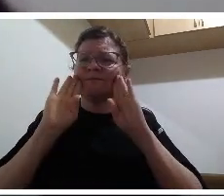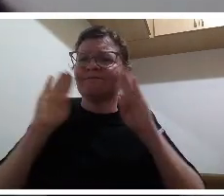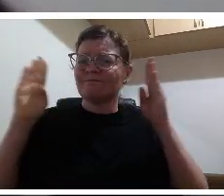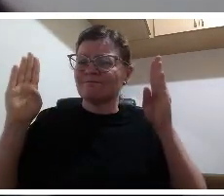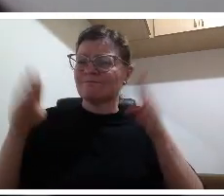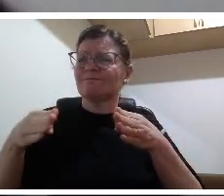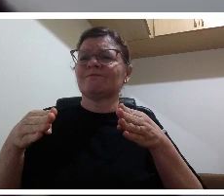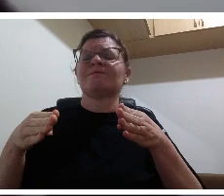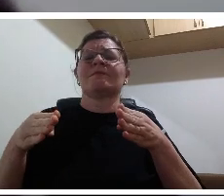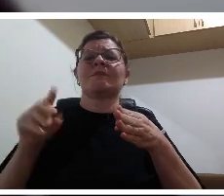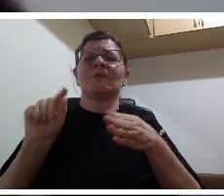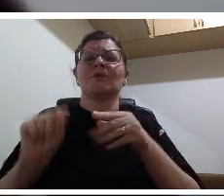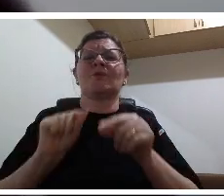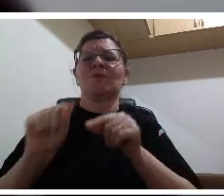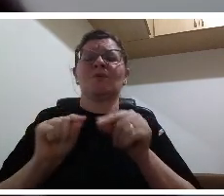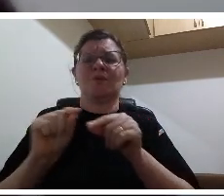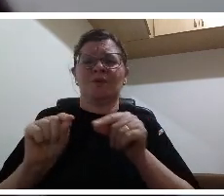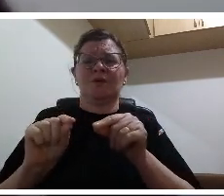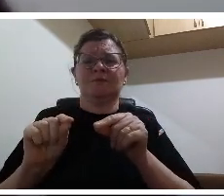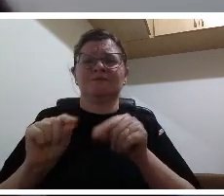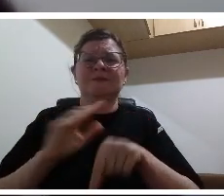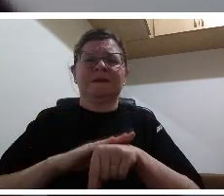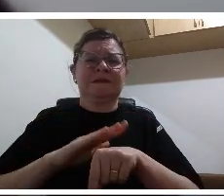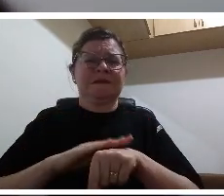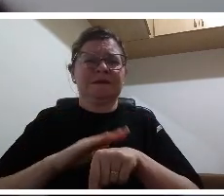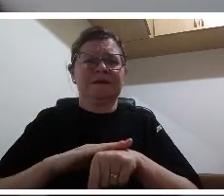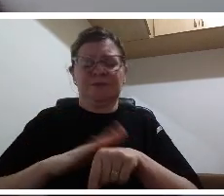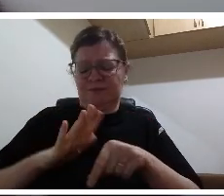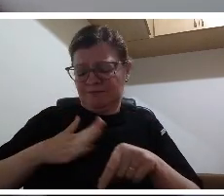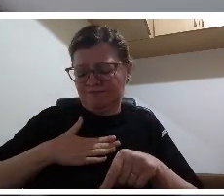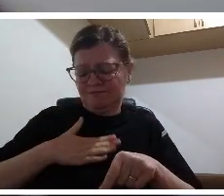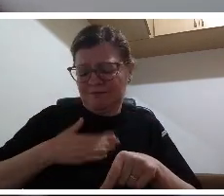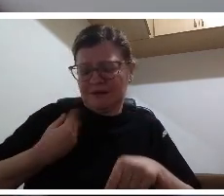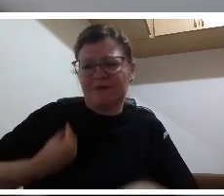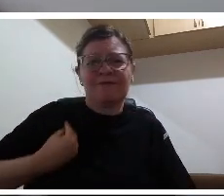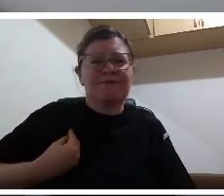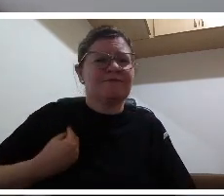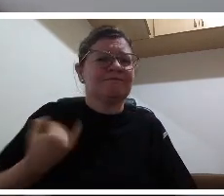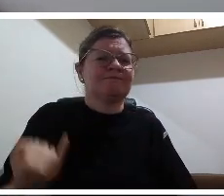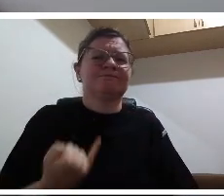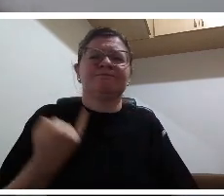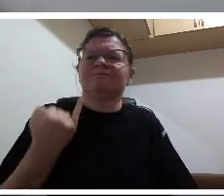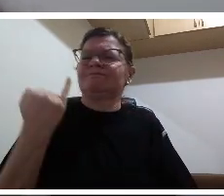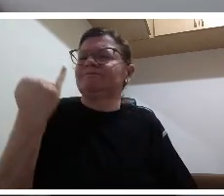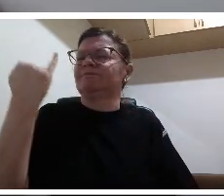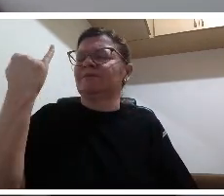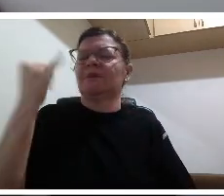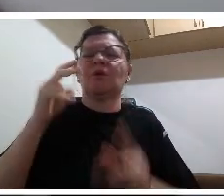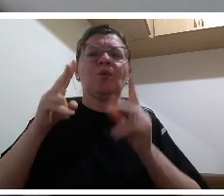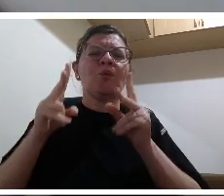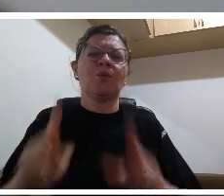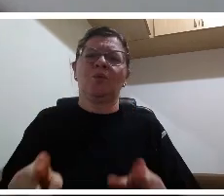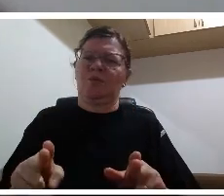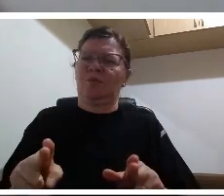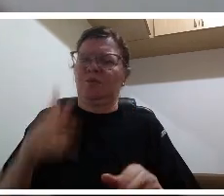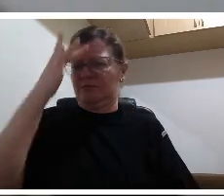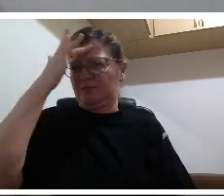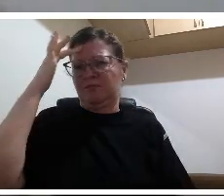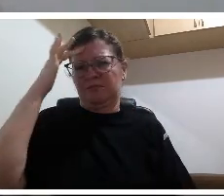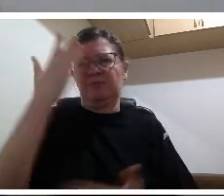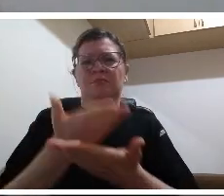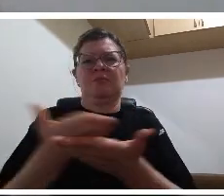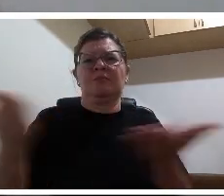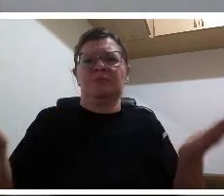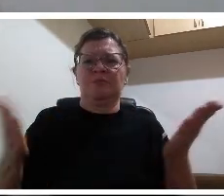volta e também pensar na questão crítica né que nós precisamos decidir a melhor forma de ação de